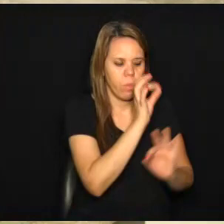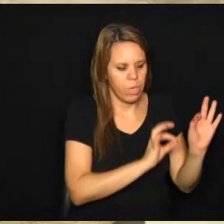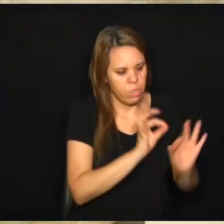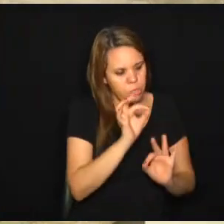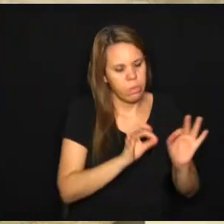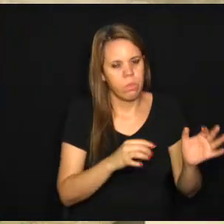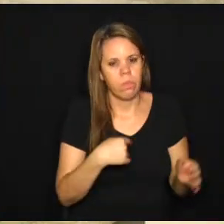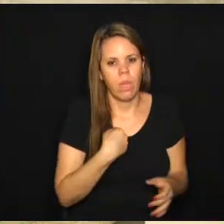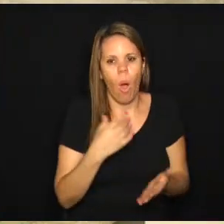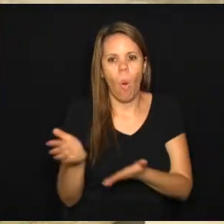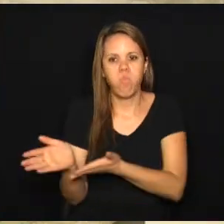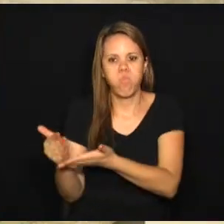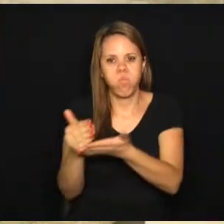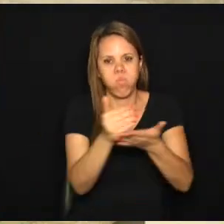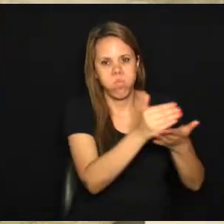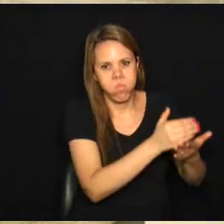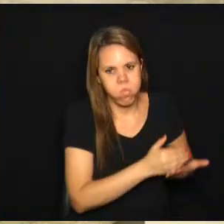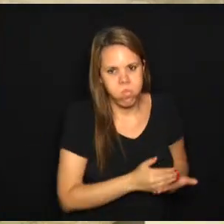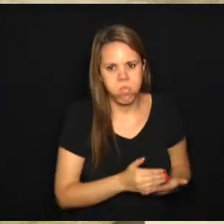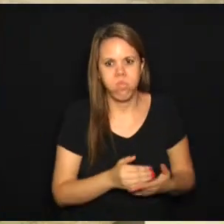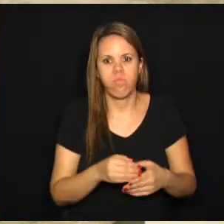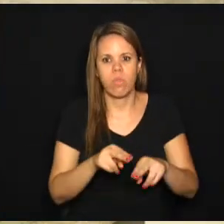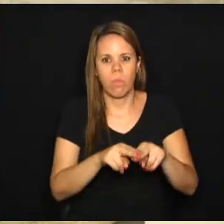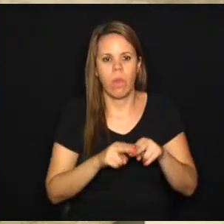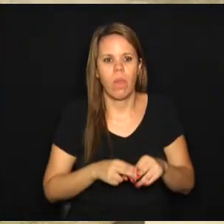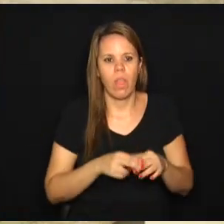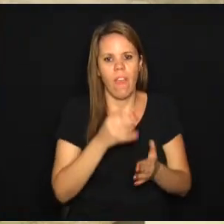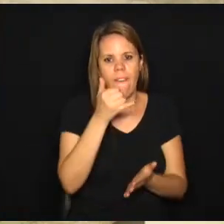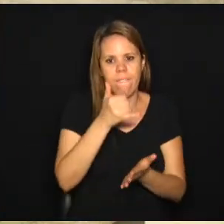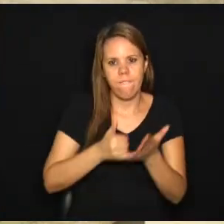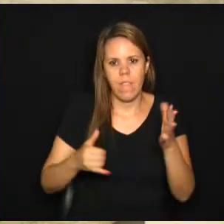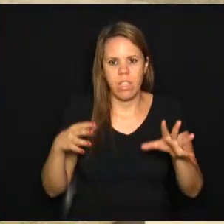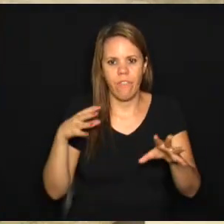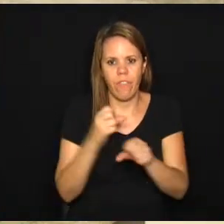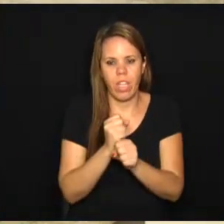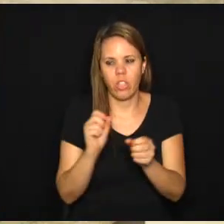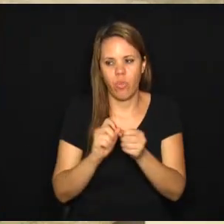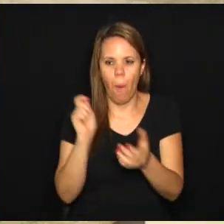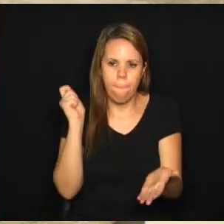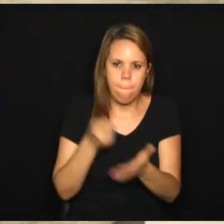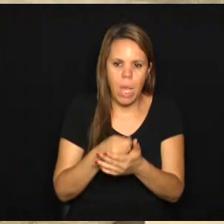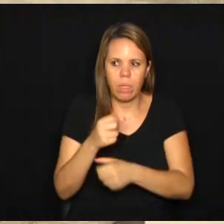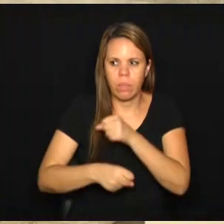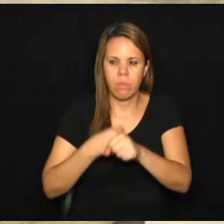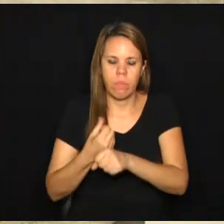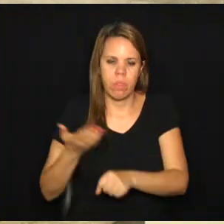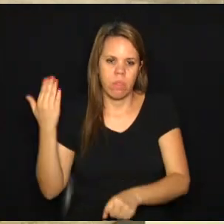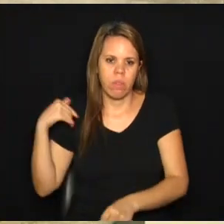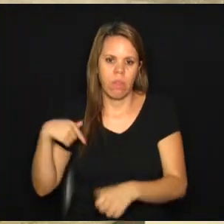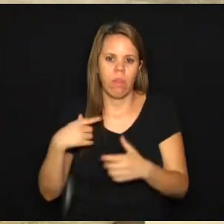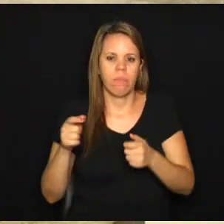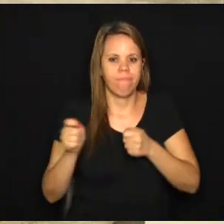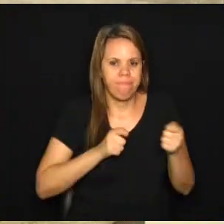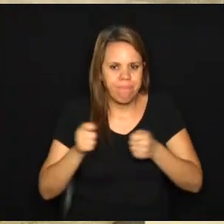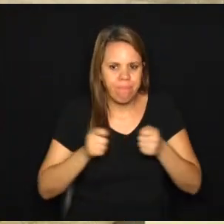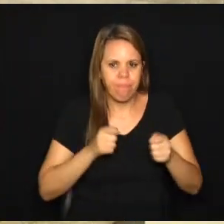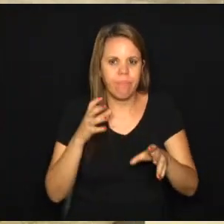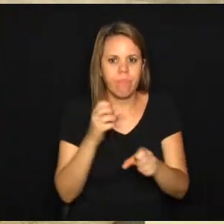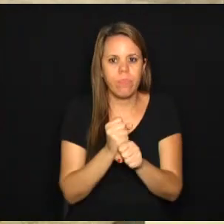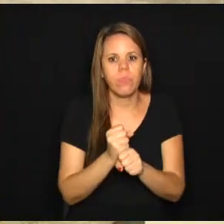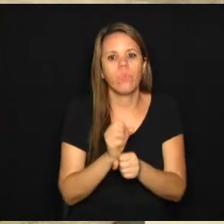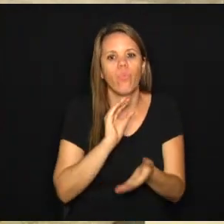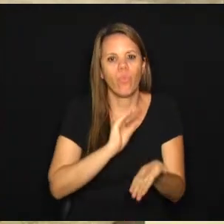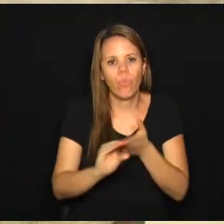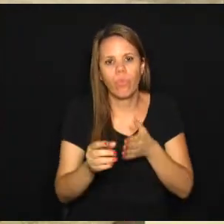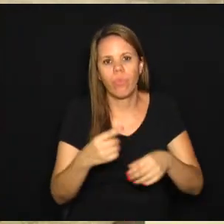e uma boa arrecadação, em parte por conta do refis que foi efetuado no ano passado. E estamos buscando o equilíbrio fiscal do município de